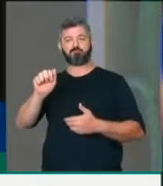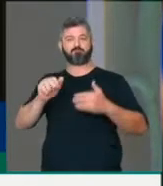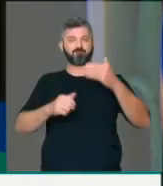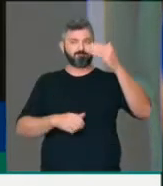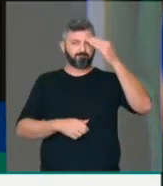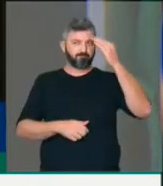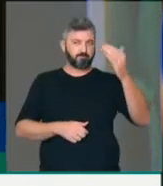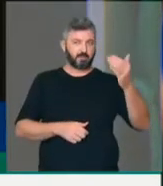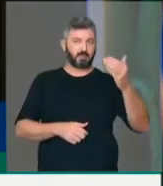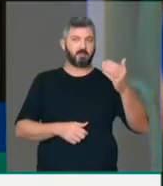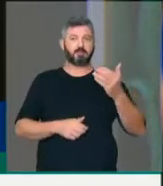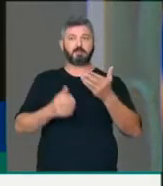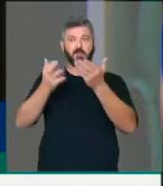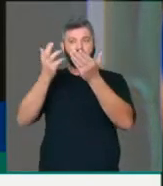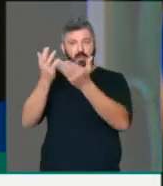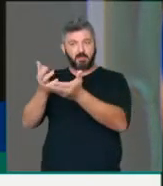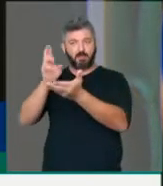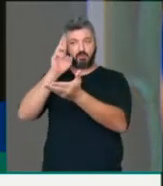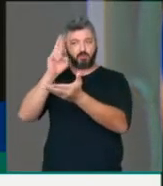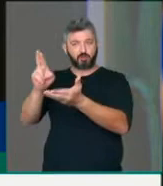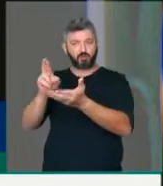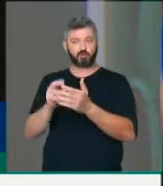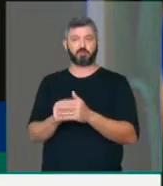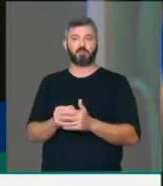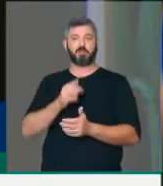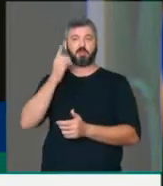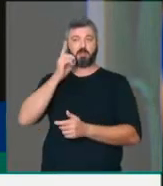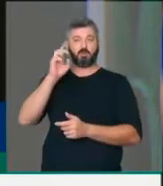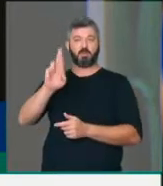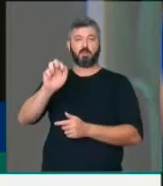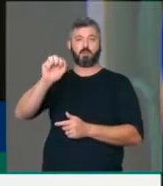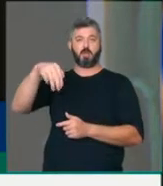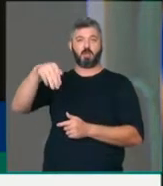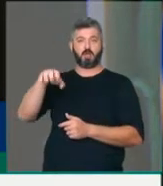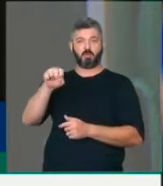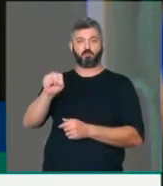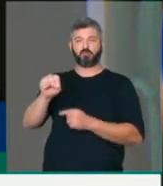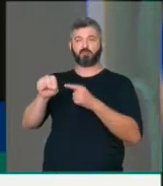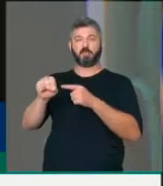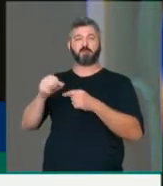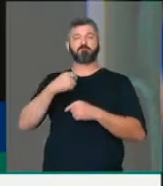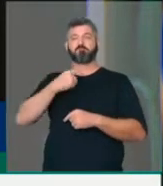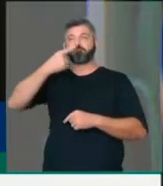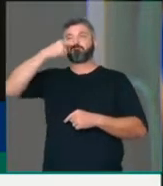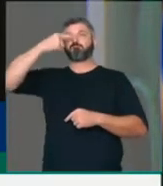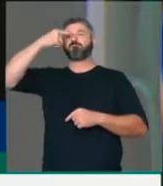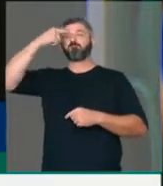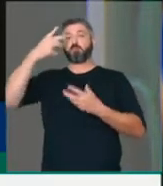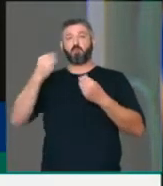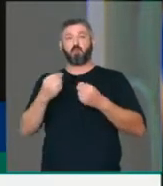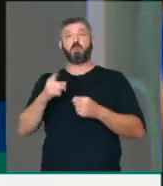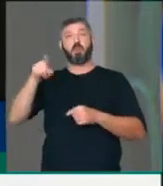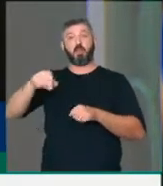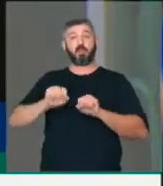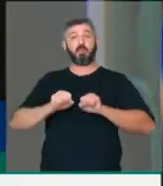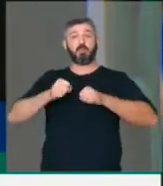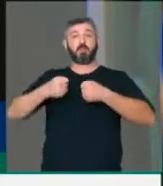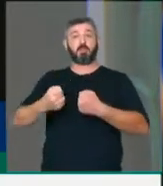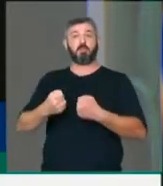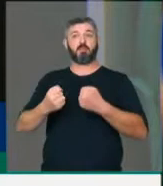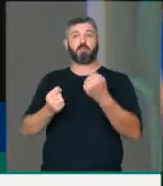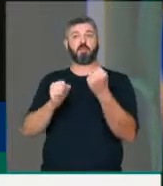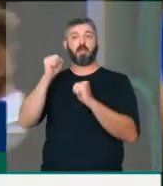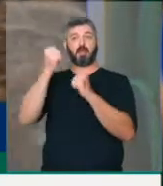agradecer a Vossa Excelência, o deputado Marcelo Ramos, é um entusiasta, é um defensor da